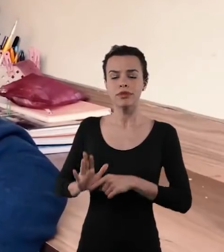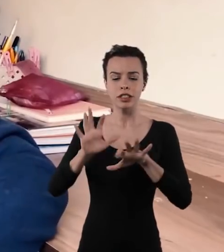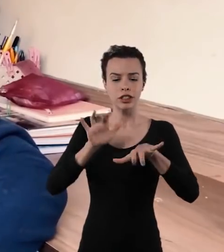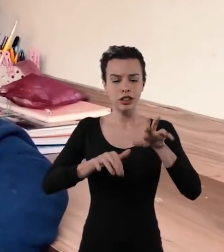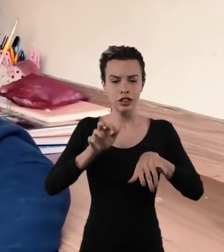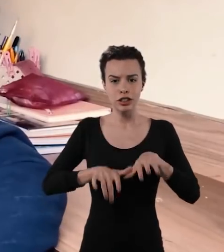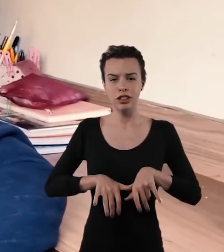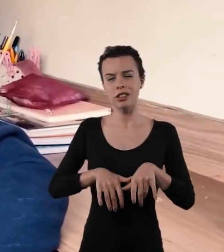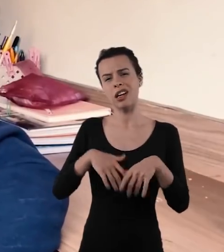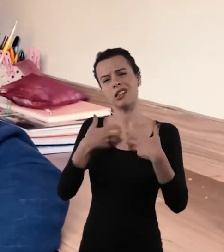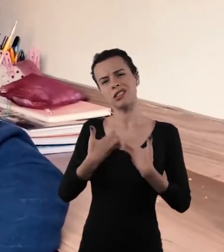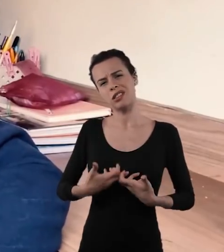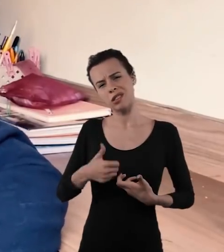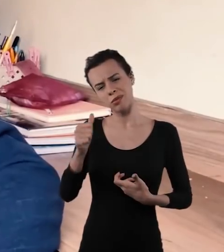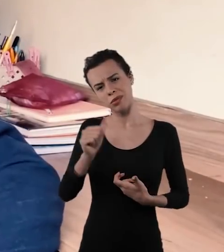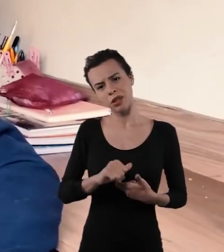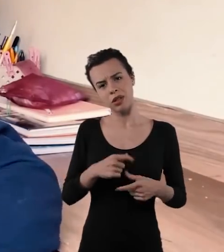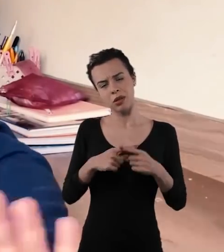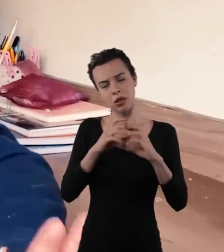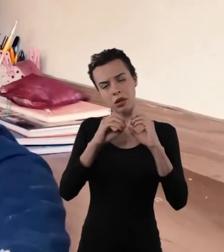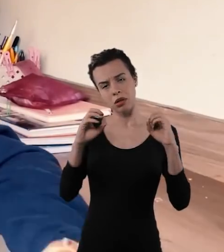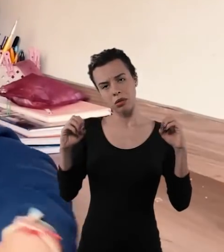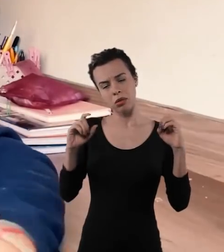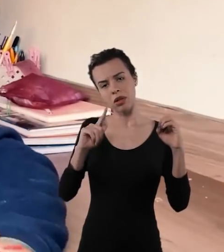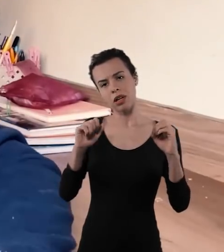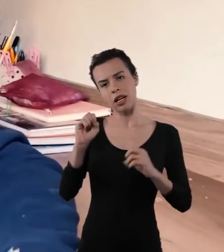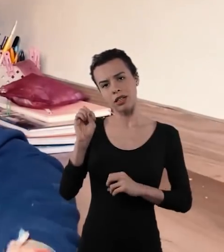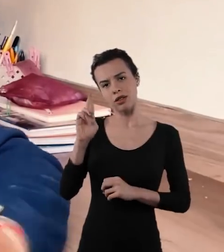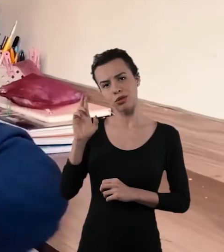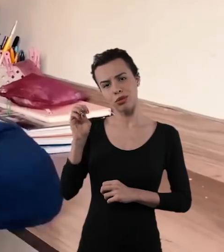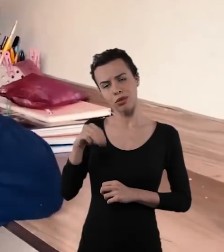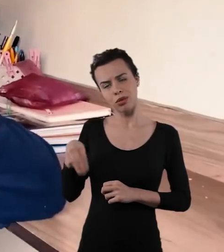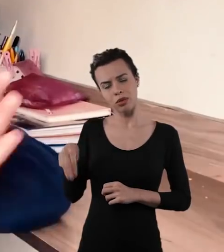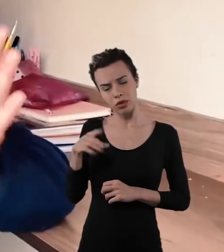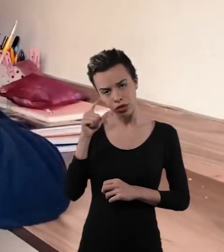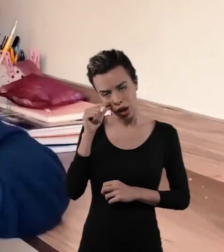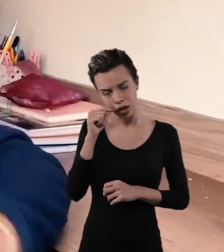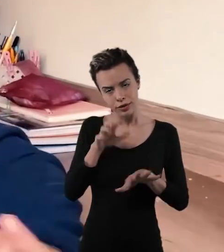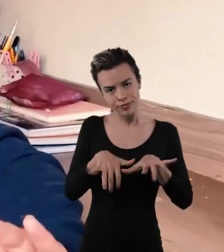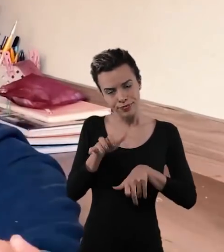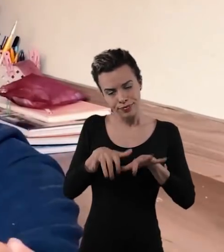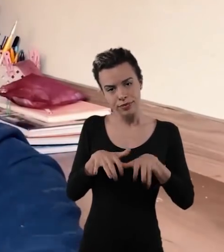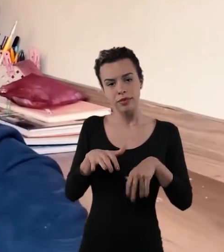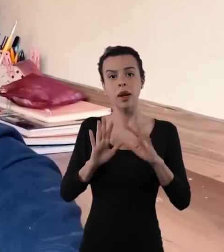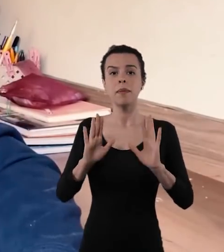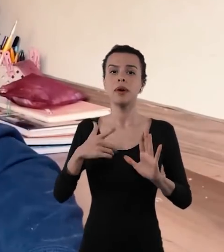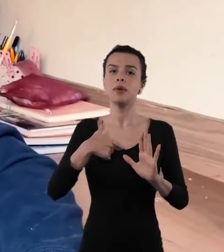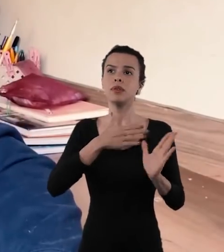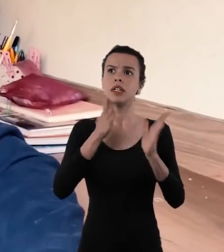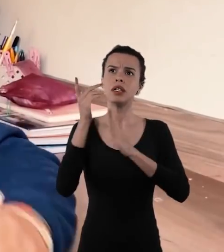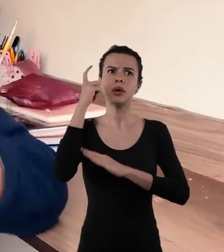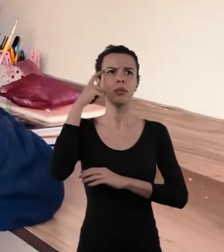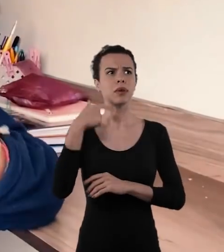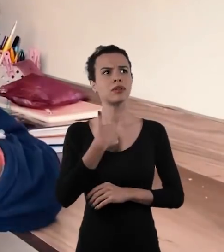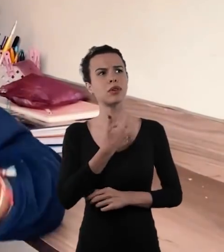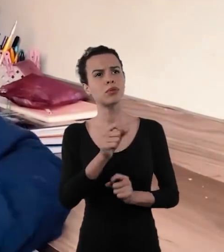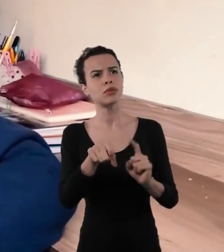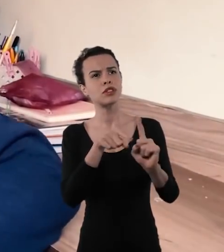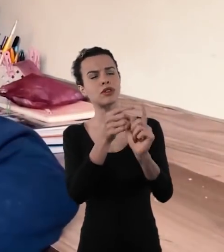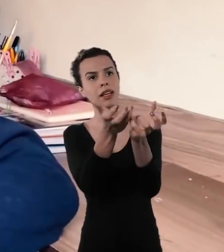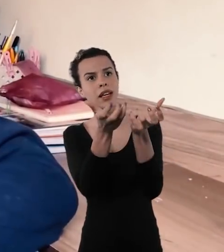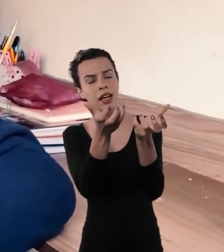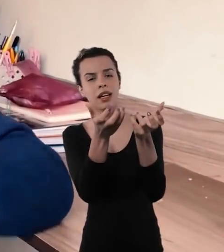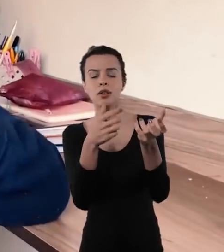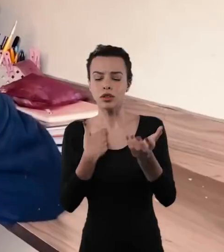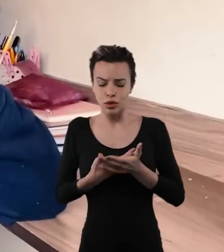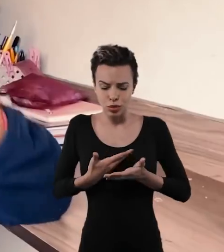digitados, então às vezes fica mais cansativo ainda que só de olhar ali para o Google Classroom já dá aquele sono na gente, mas eu penso que eu sei onde